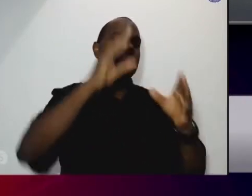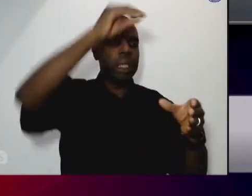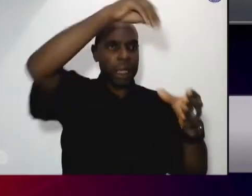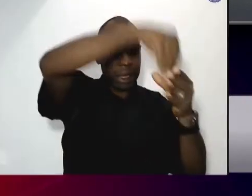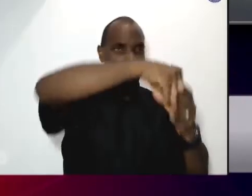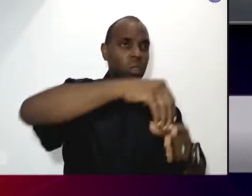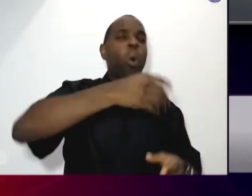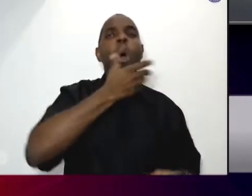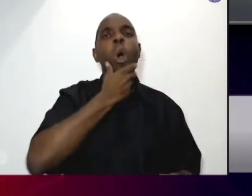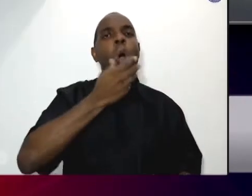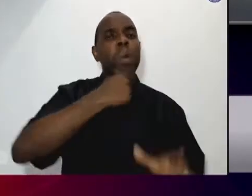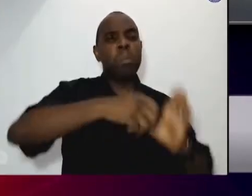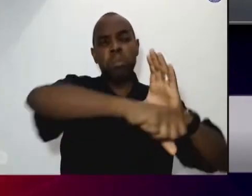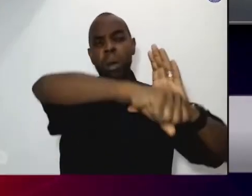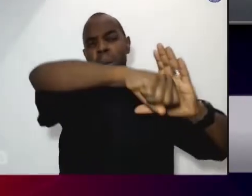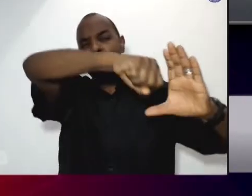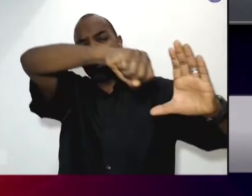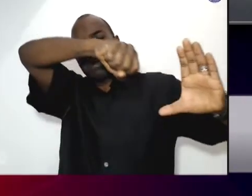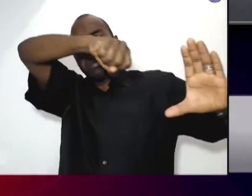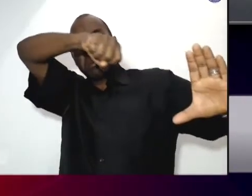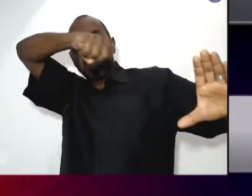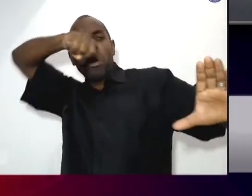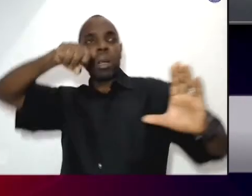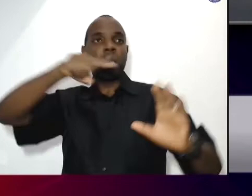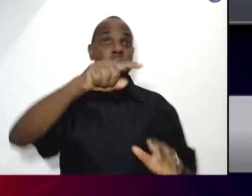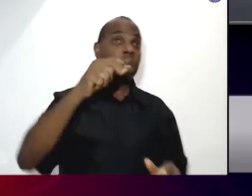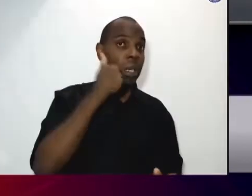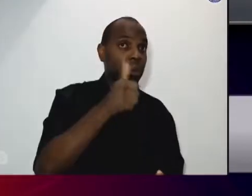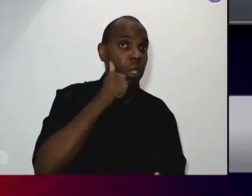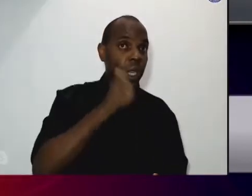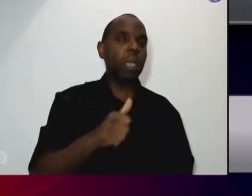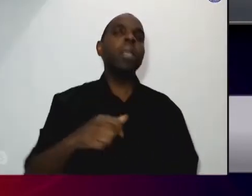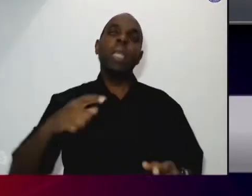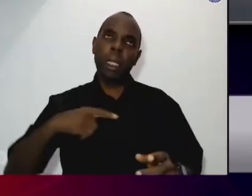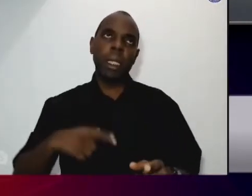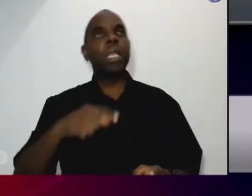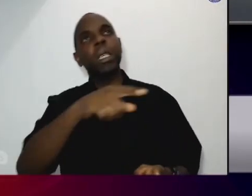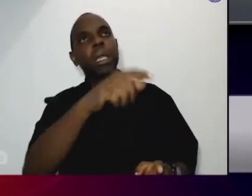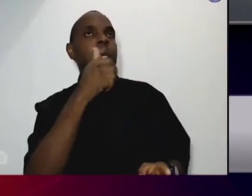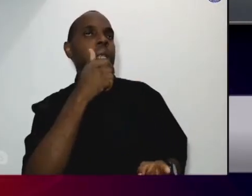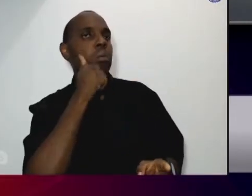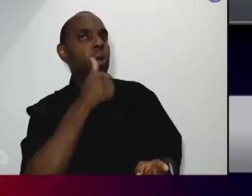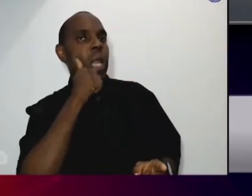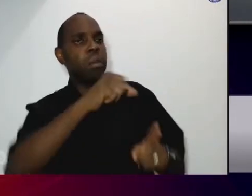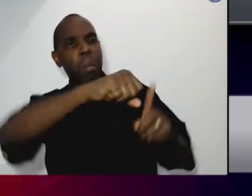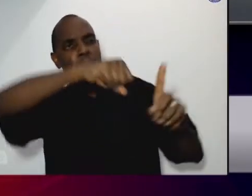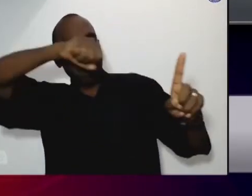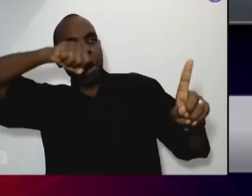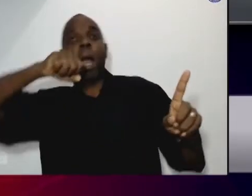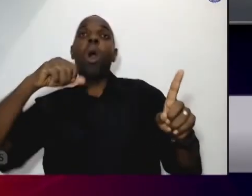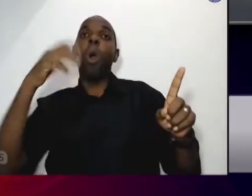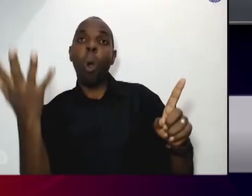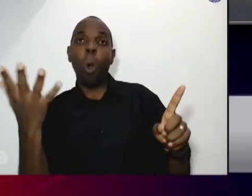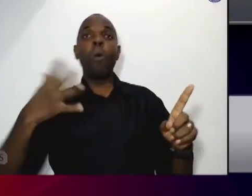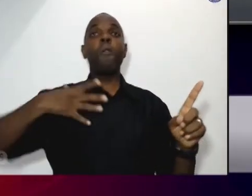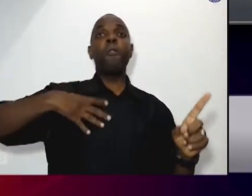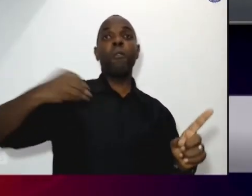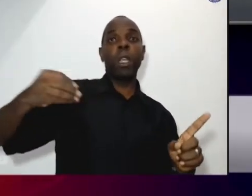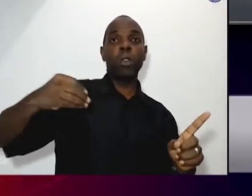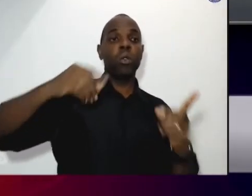que atinge não só a mulher como os filhos a família ela fica sozinha.